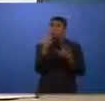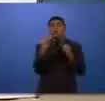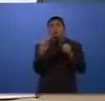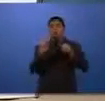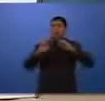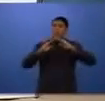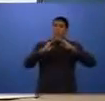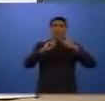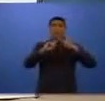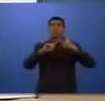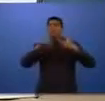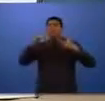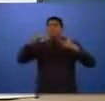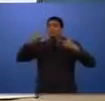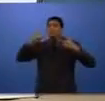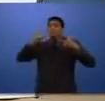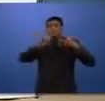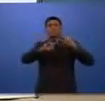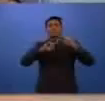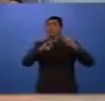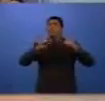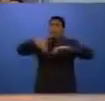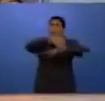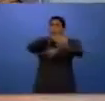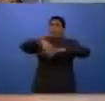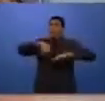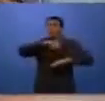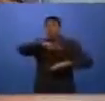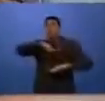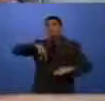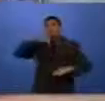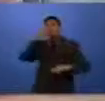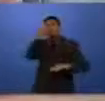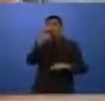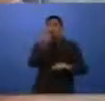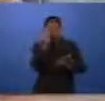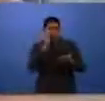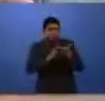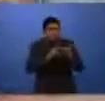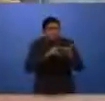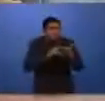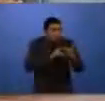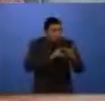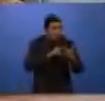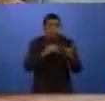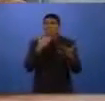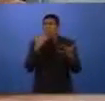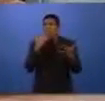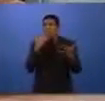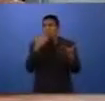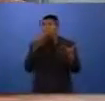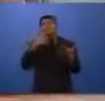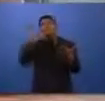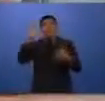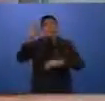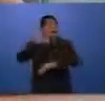denúncia pelo 8-1, pode fazer da sua casa, pode fazer via celular, pode fazer do telefone público que não é tarifado e também não é identificado. E